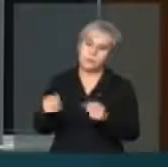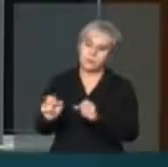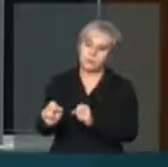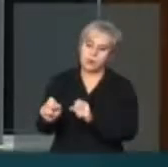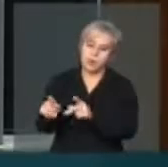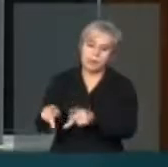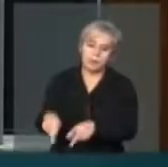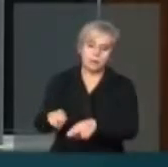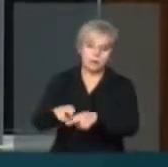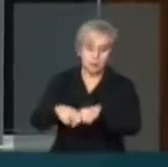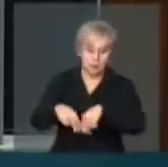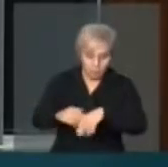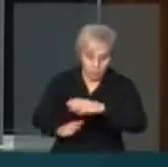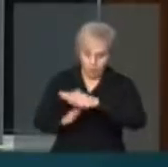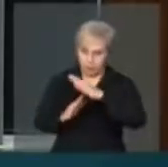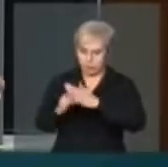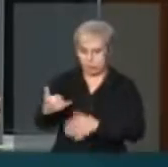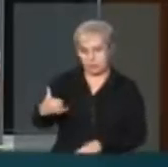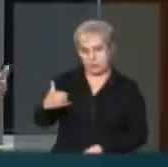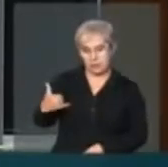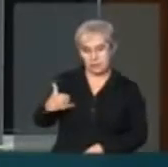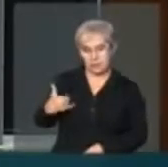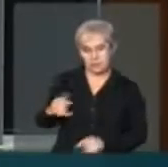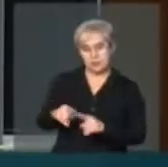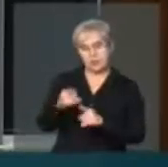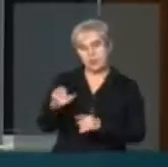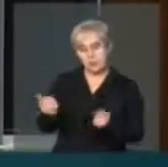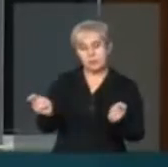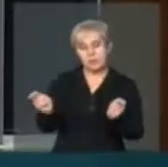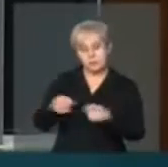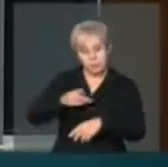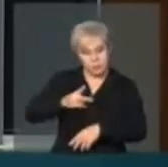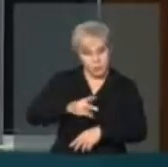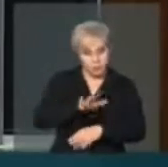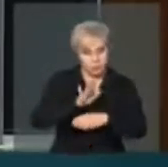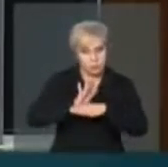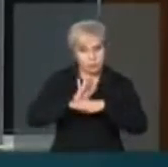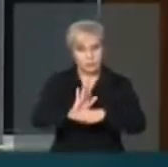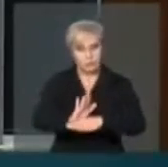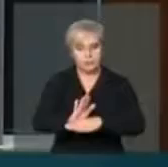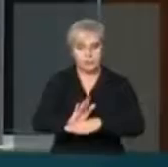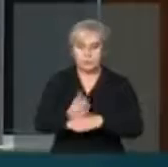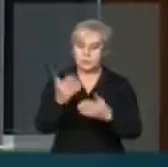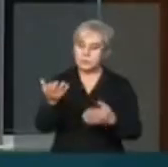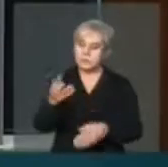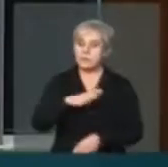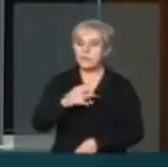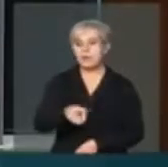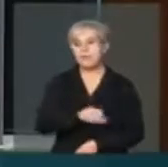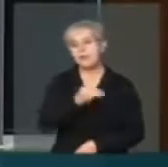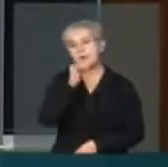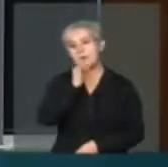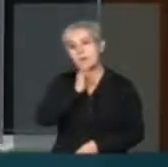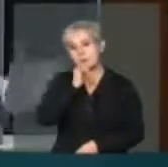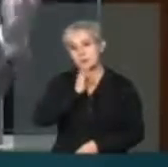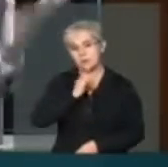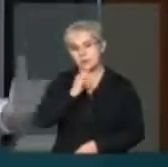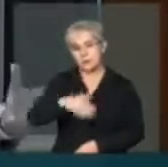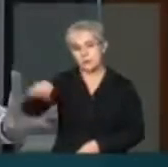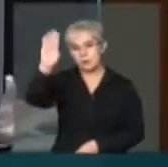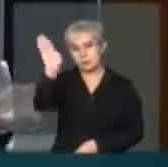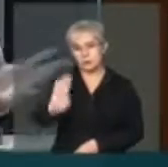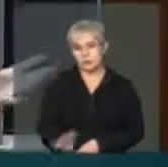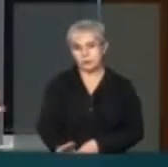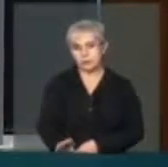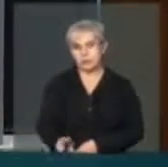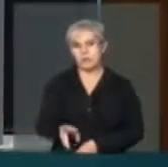que ir para a aposentadoria, quando poderia estar ainda contribuindo muito para a nação. Esse é apenas um de muitos outros exemplos que nós temos. Nós